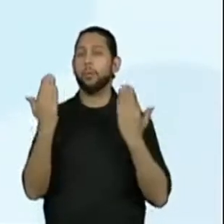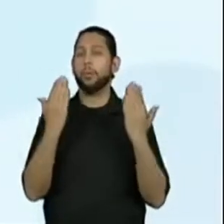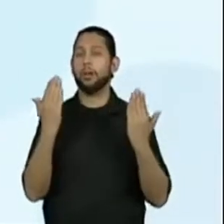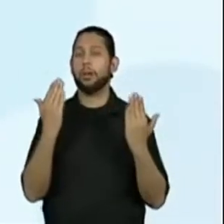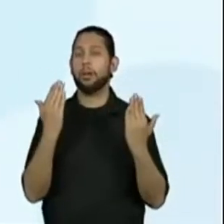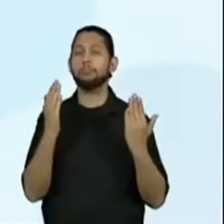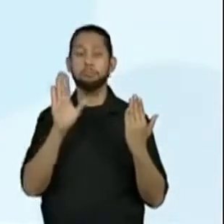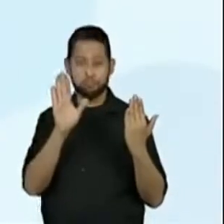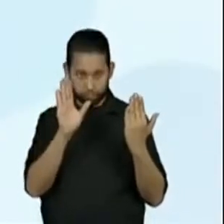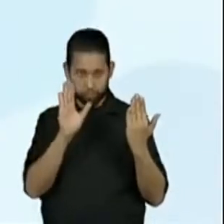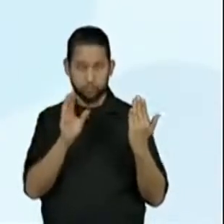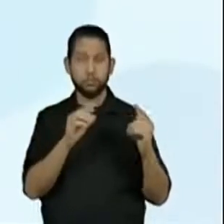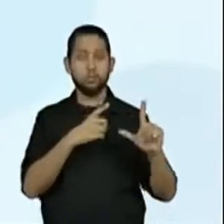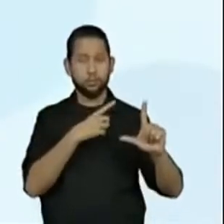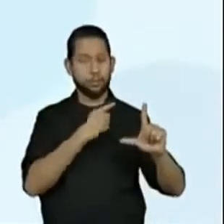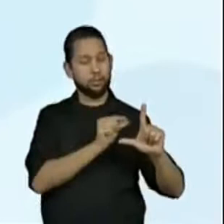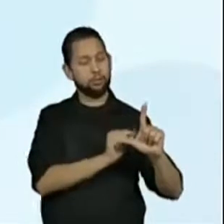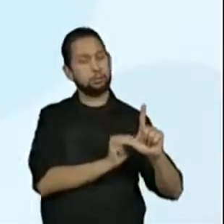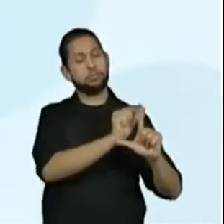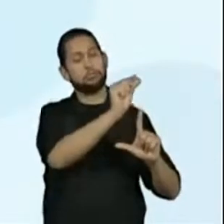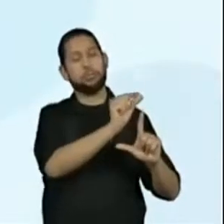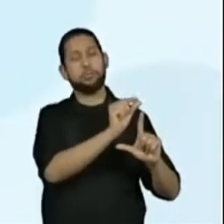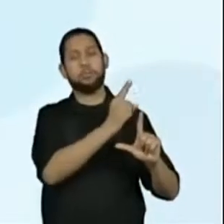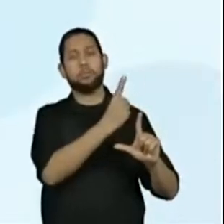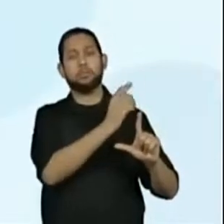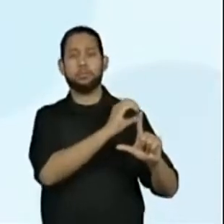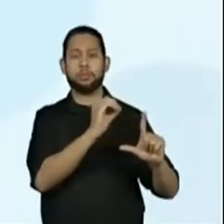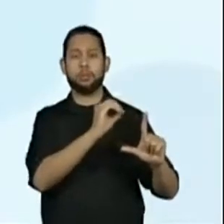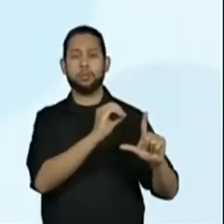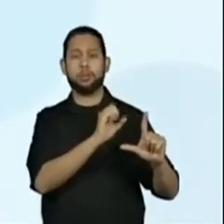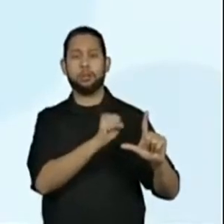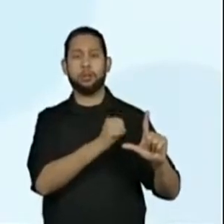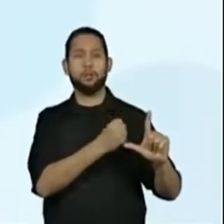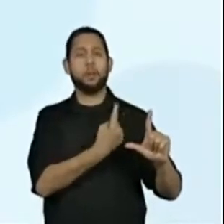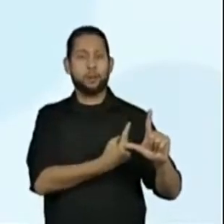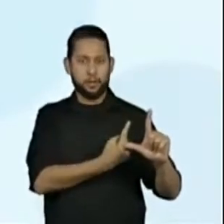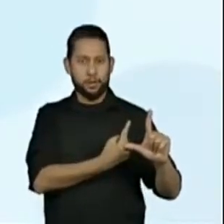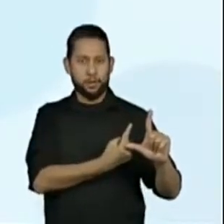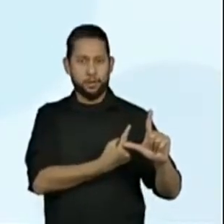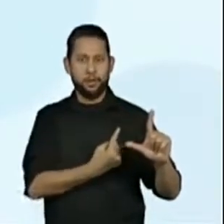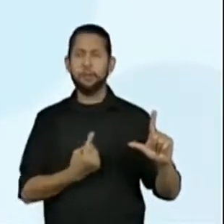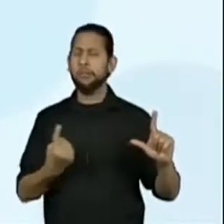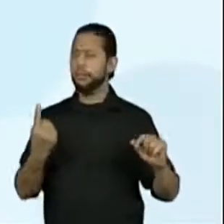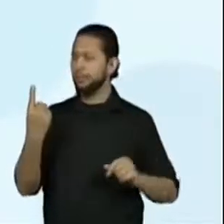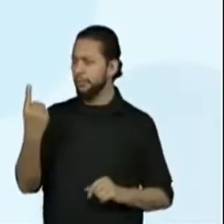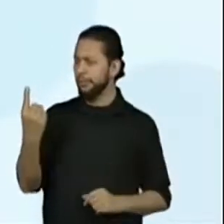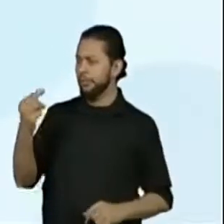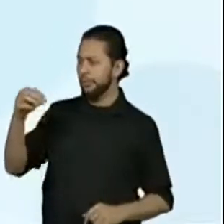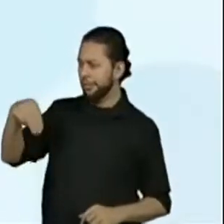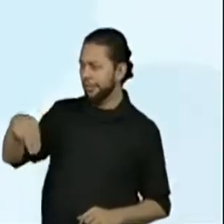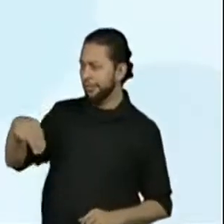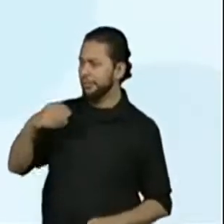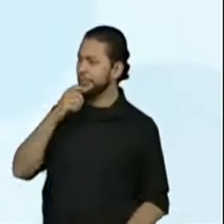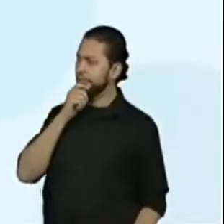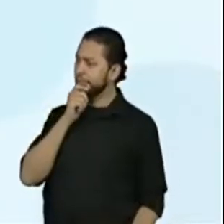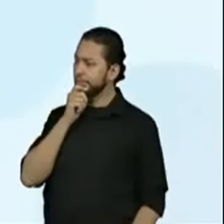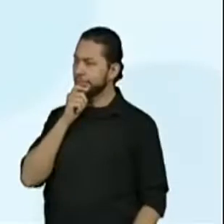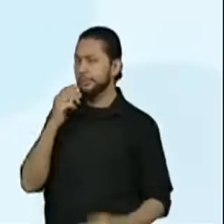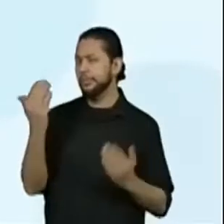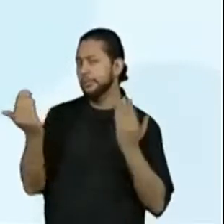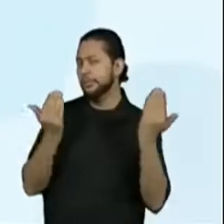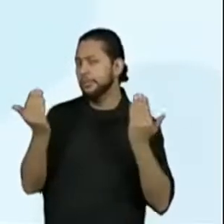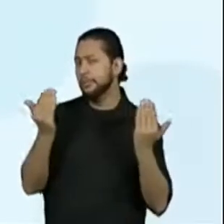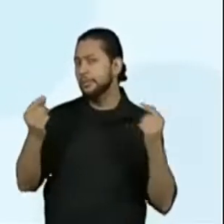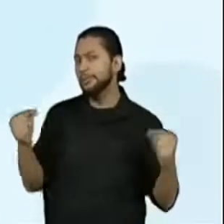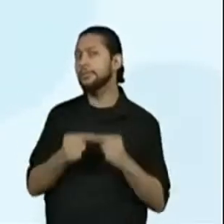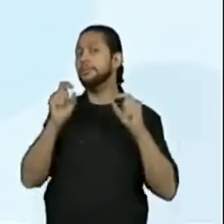comprimento. Um metro de comprimento, o que podemos afirmar? Então, ele quer que eu